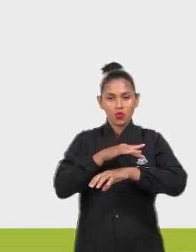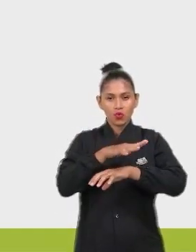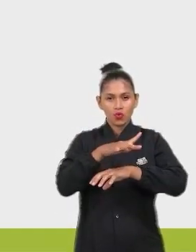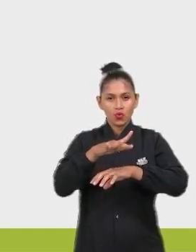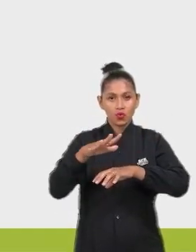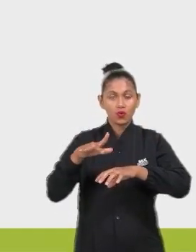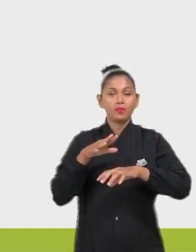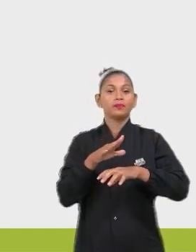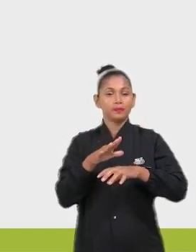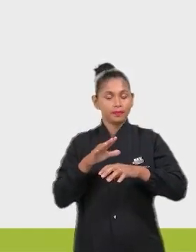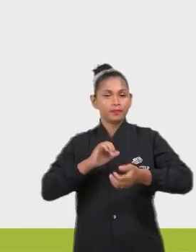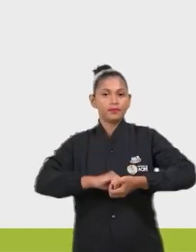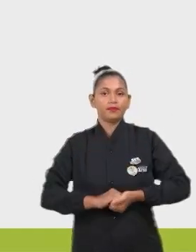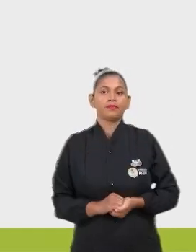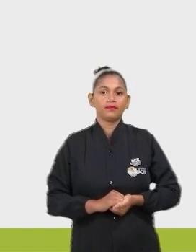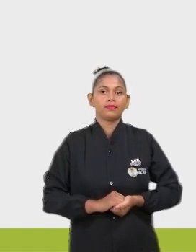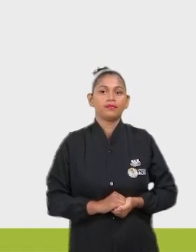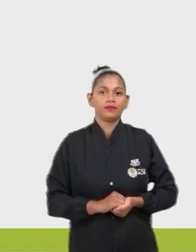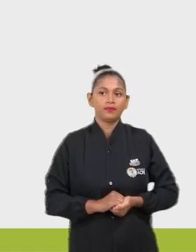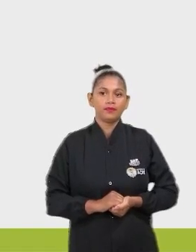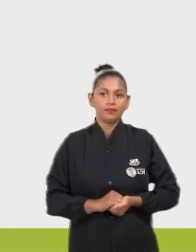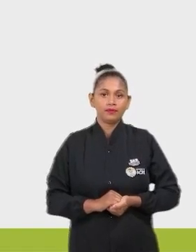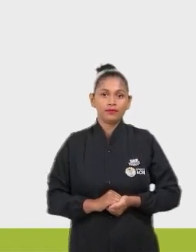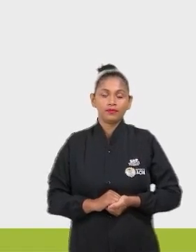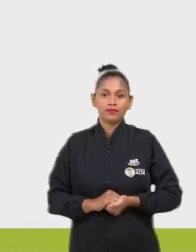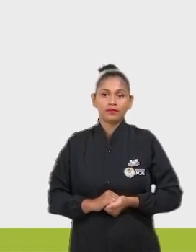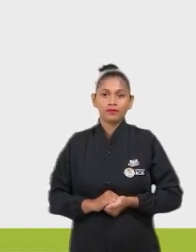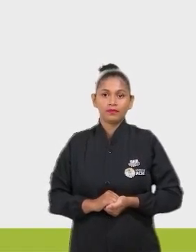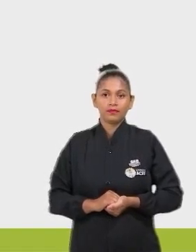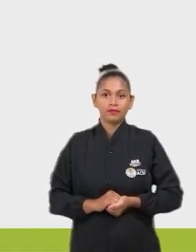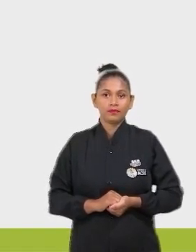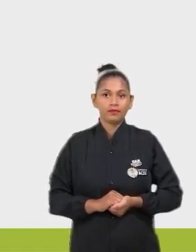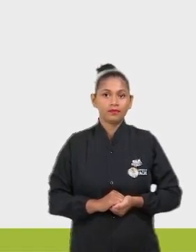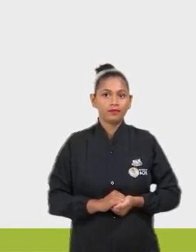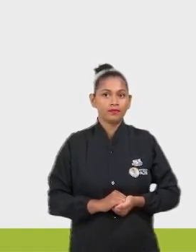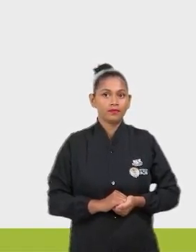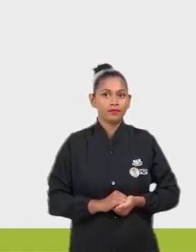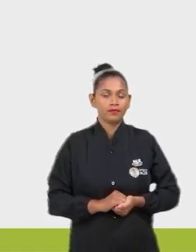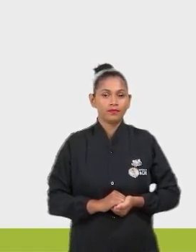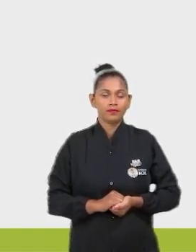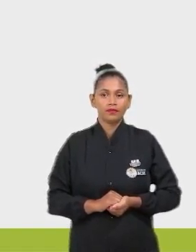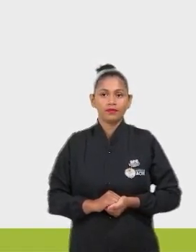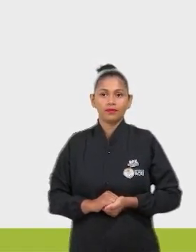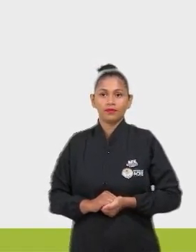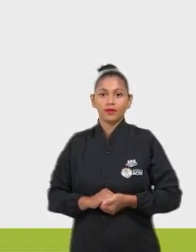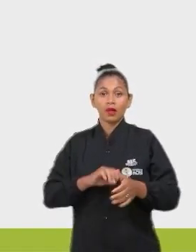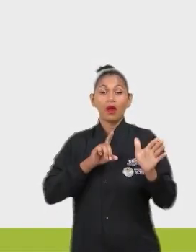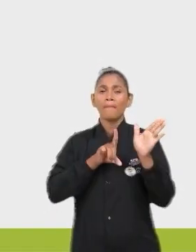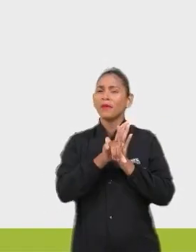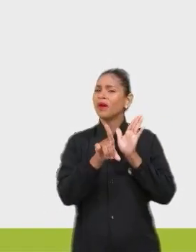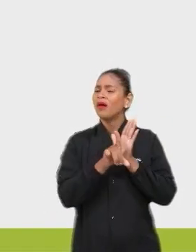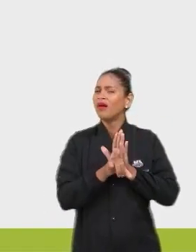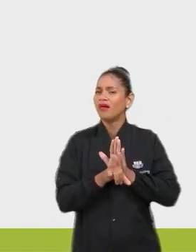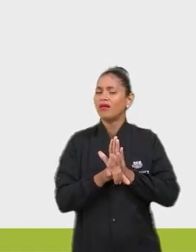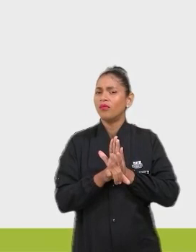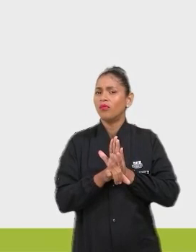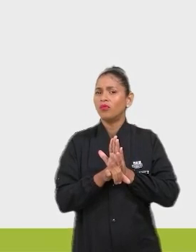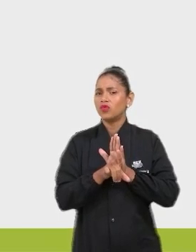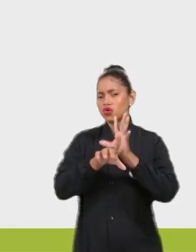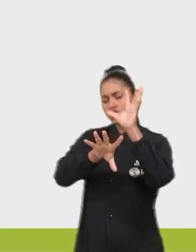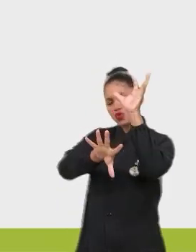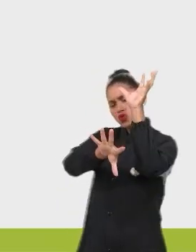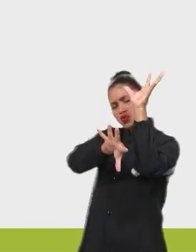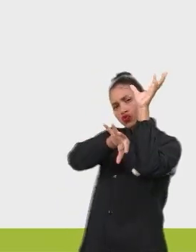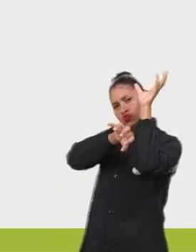todos os seres heterótrofos. E aí vamos lá para o comando da questão. O sequestro de carbono